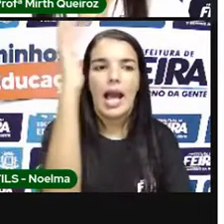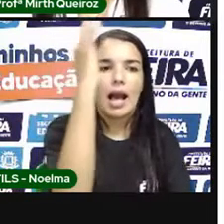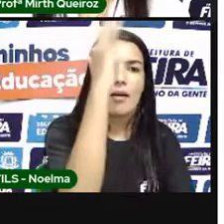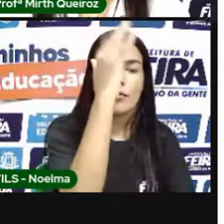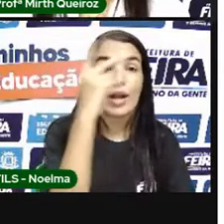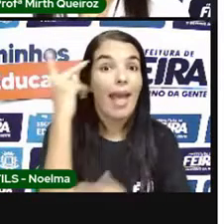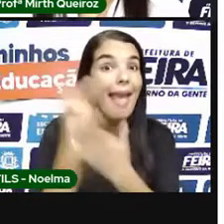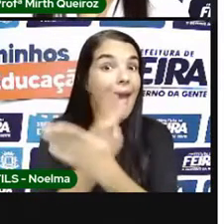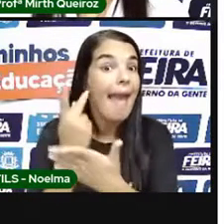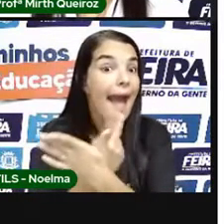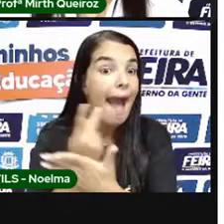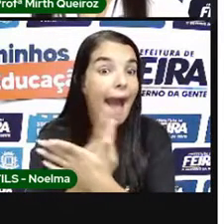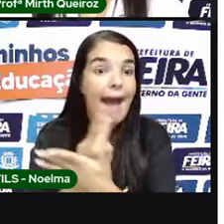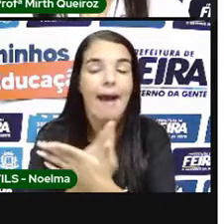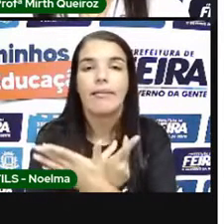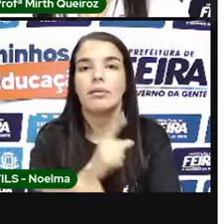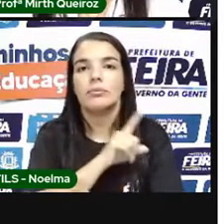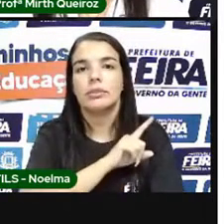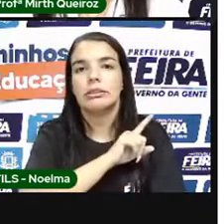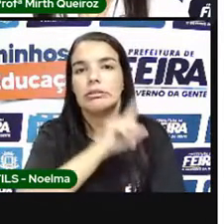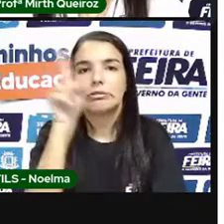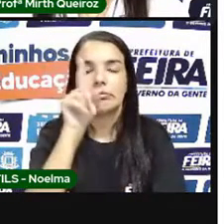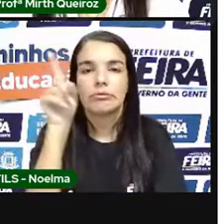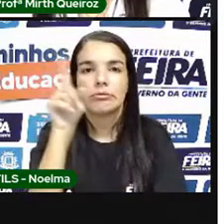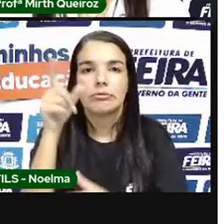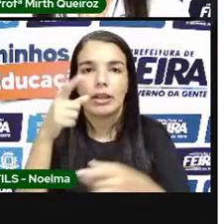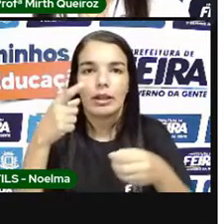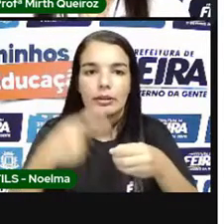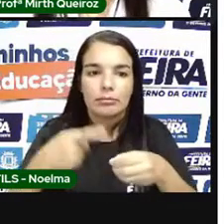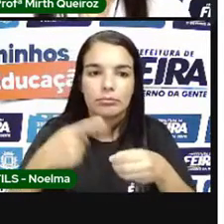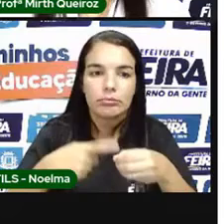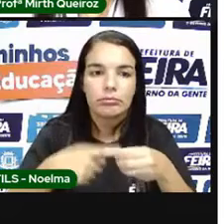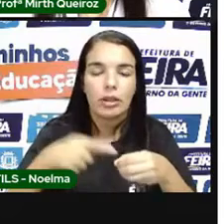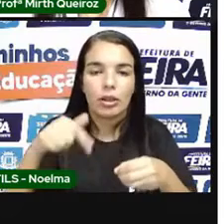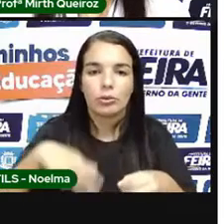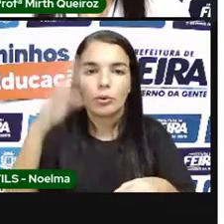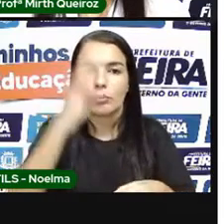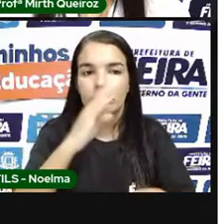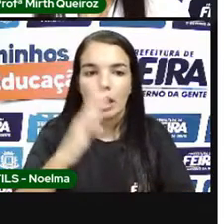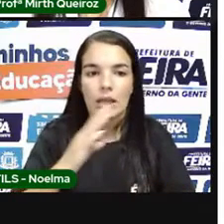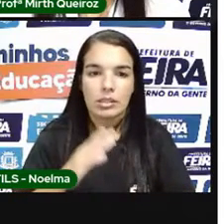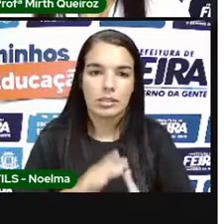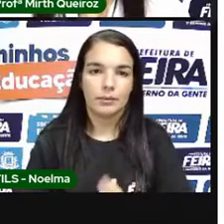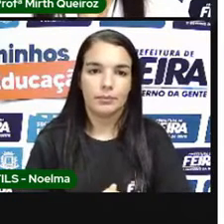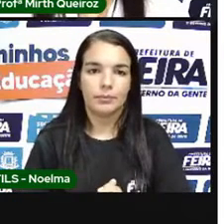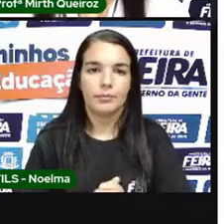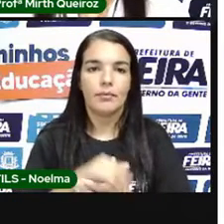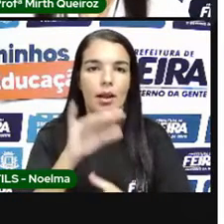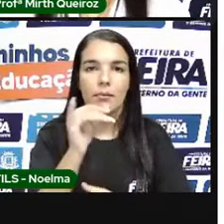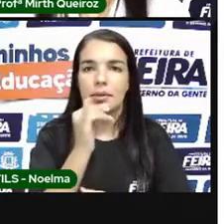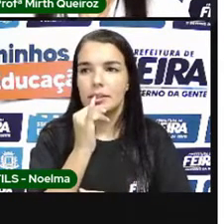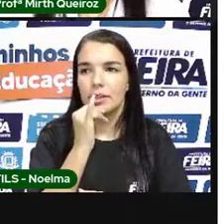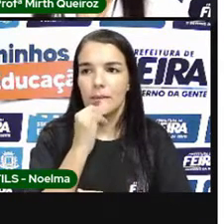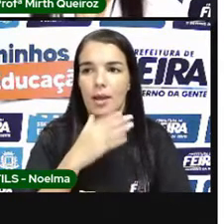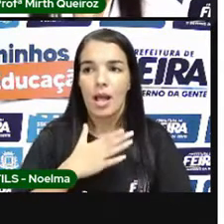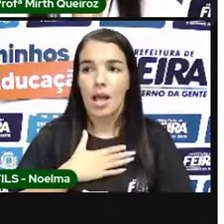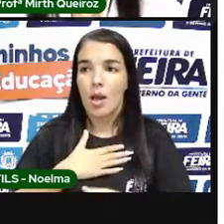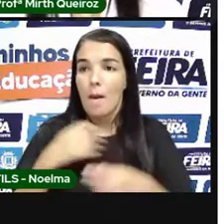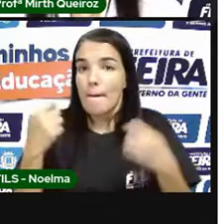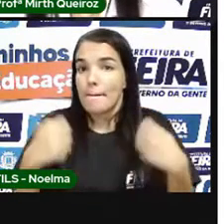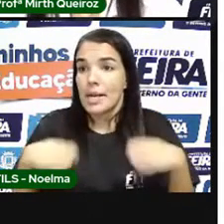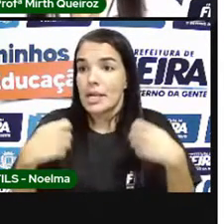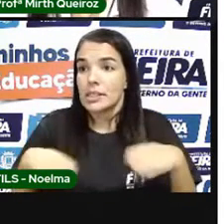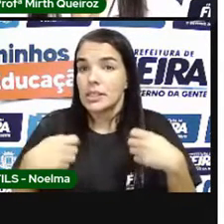Um grande Desmatamento A pró Mas Se eu preciso De árvore Por exemplo Eu preciso Da